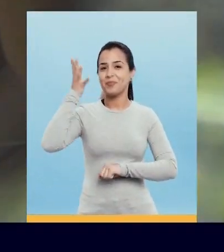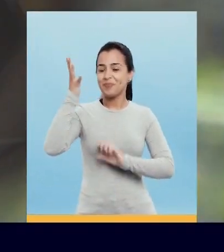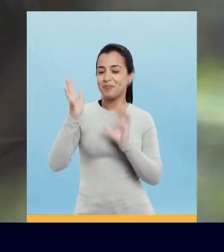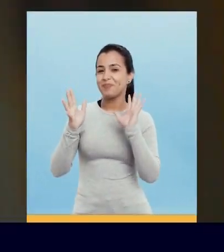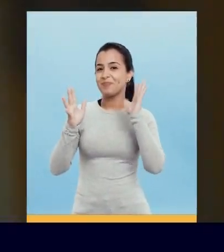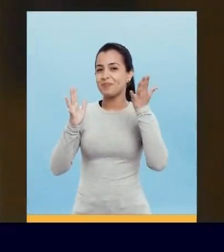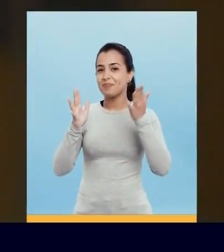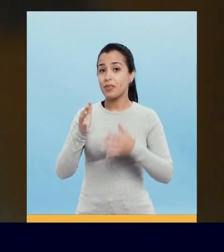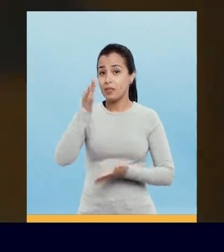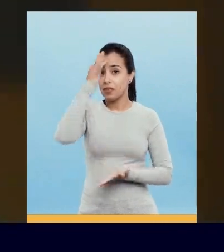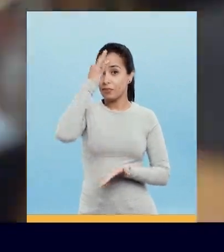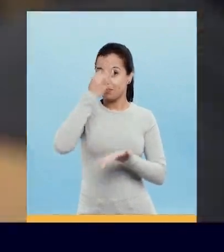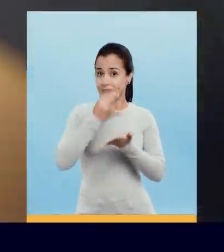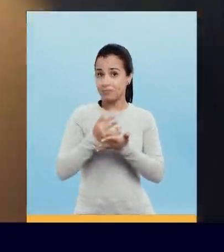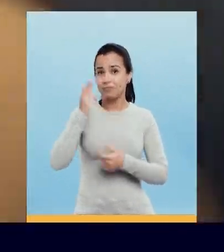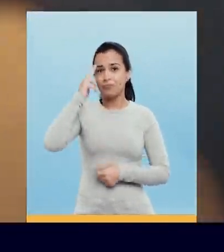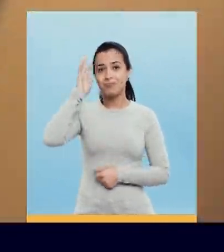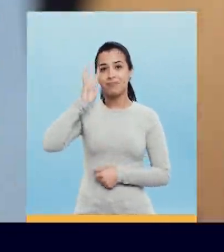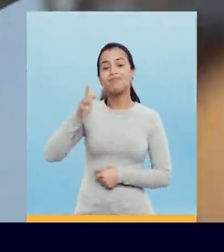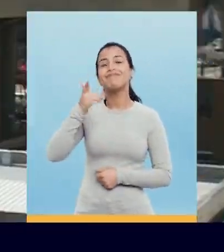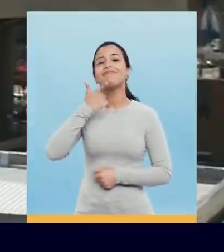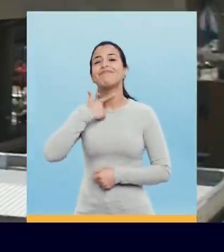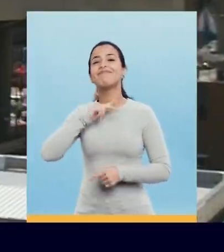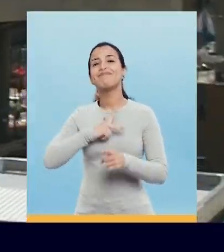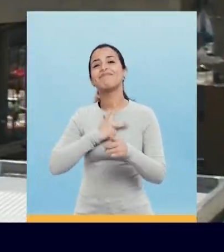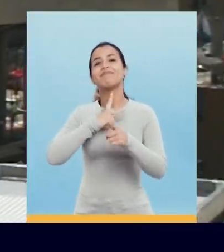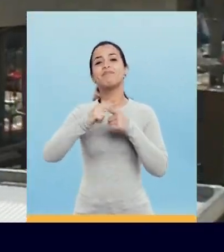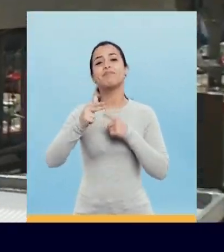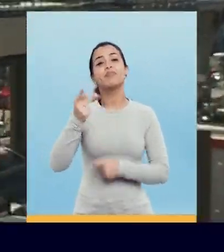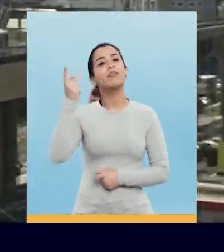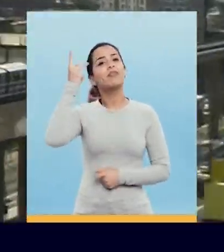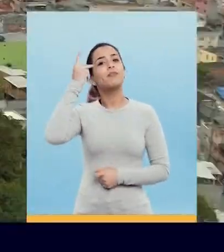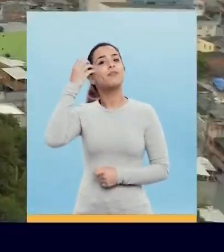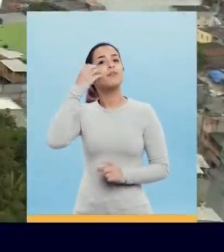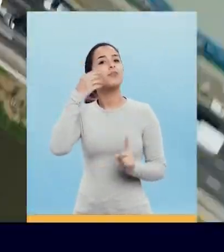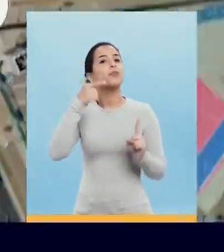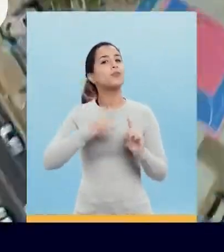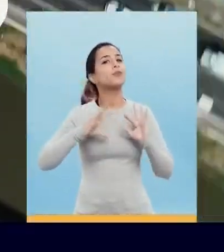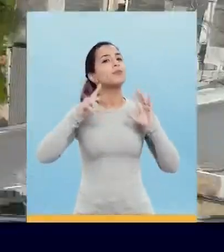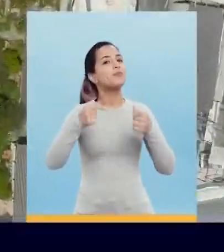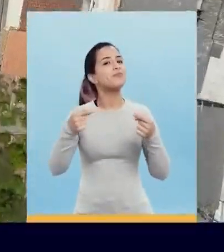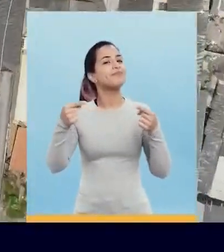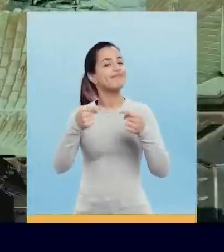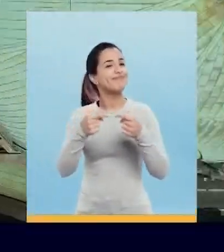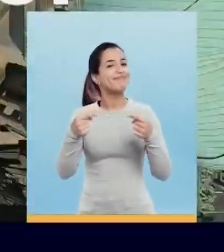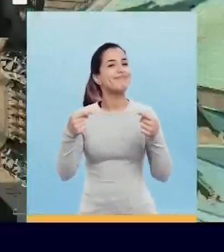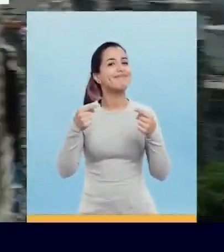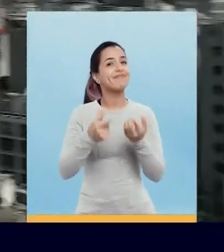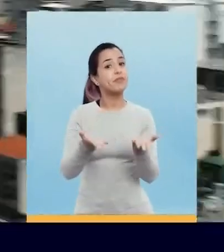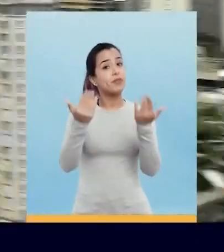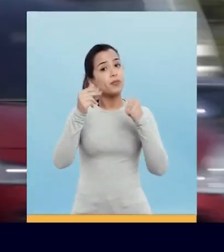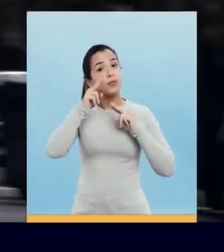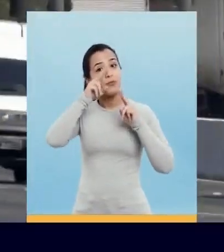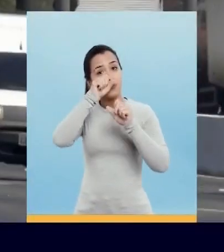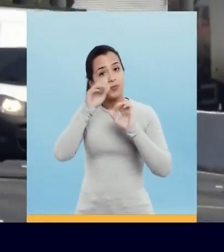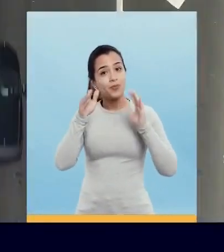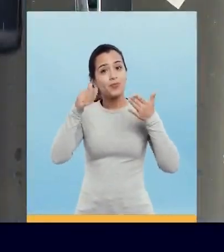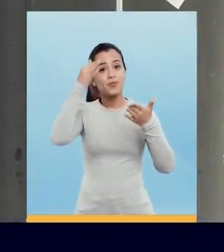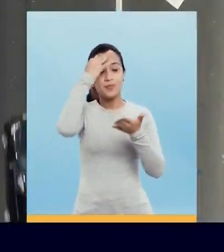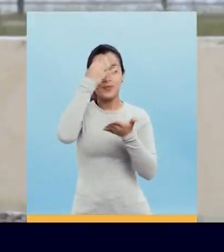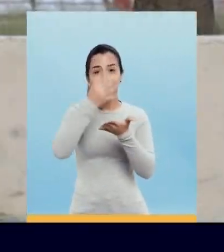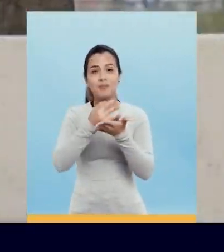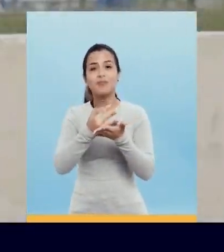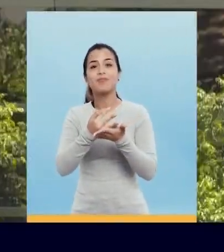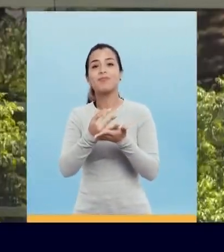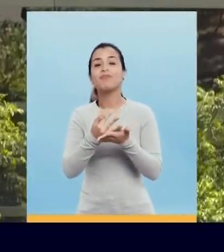acontecer. Ter fé para sonhar, para lutar e vencer. São Paulo e Bruno Cobras têm tudo a ver. São força,